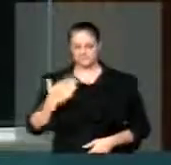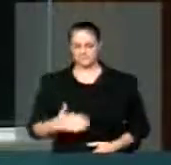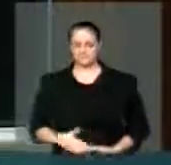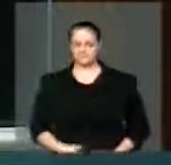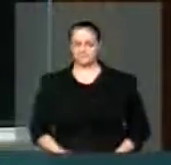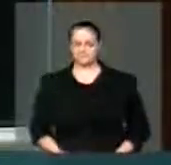presidente.